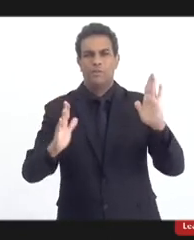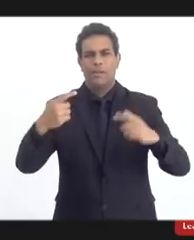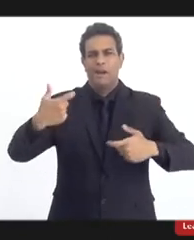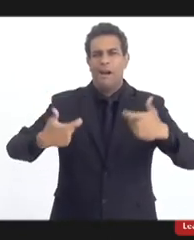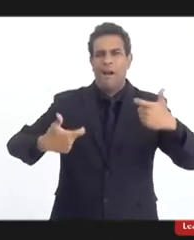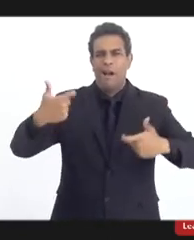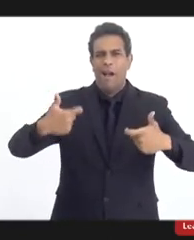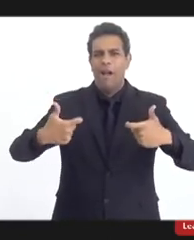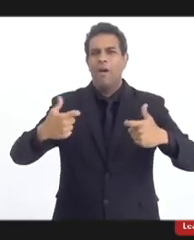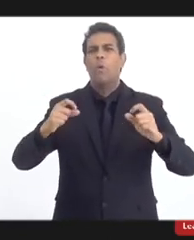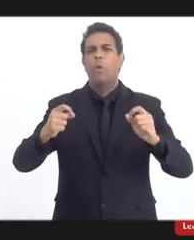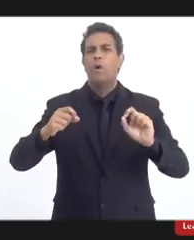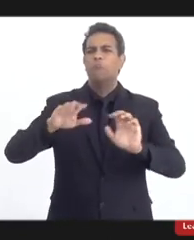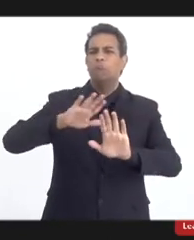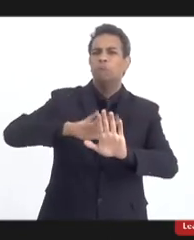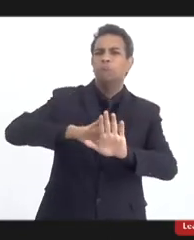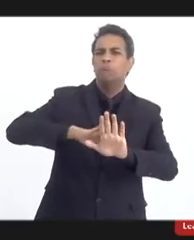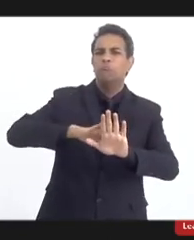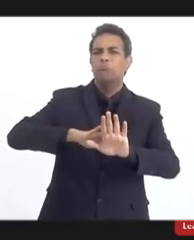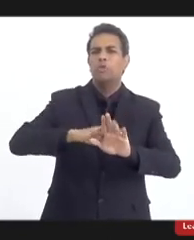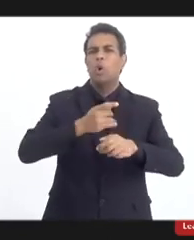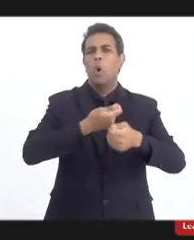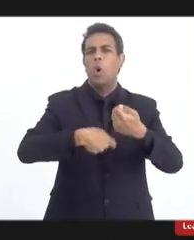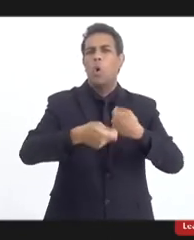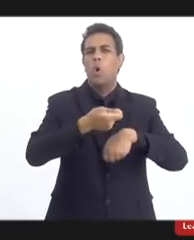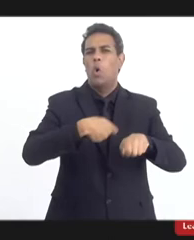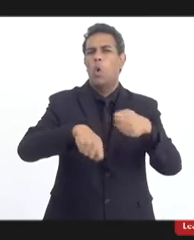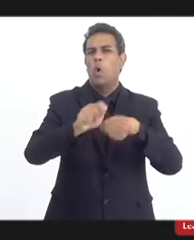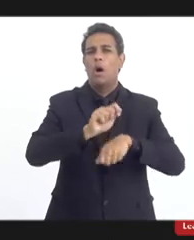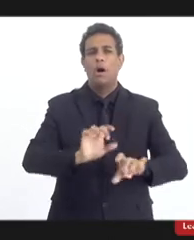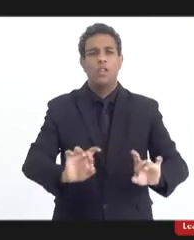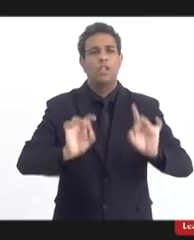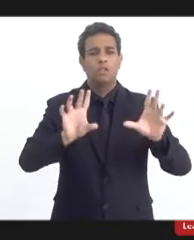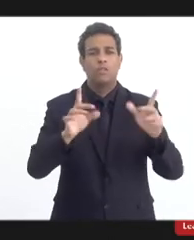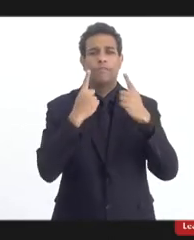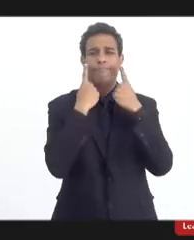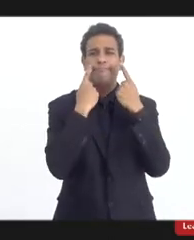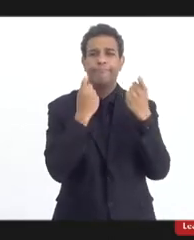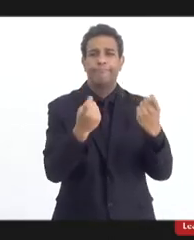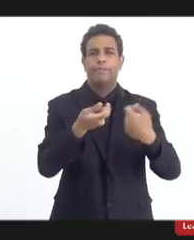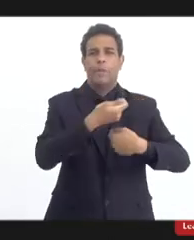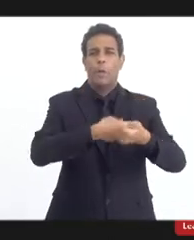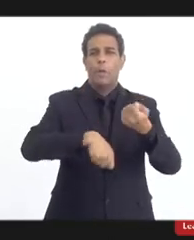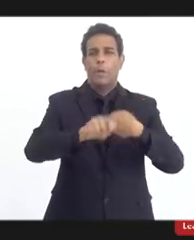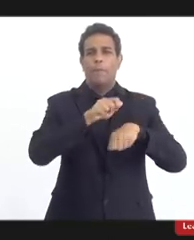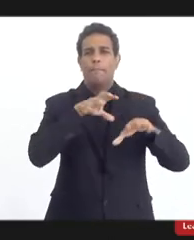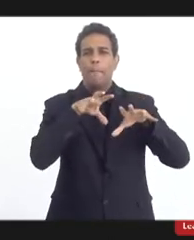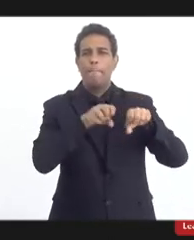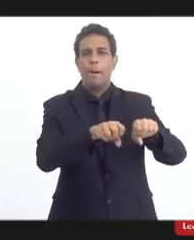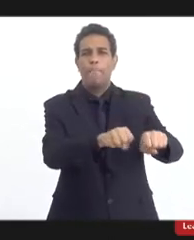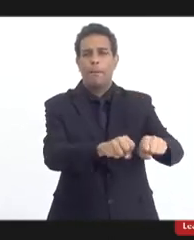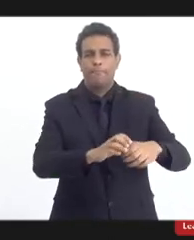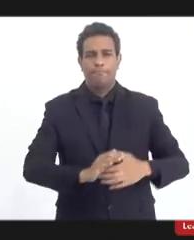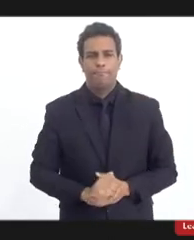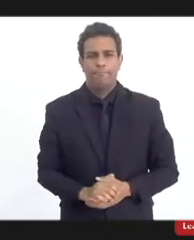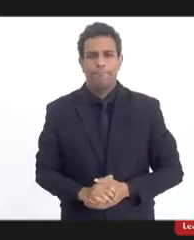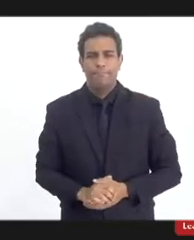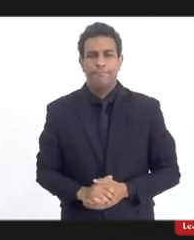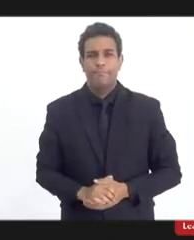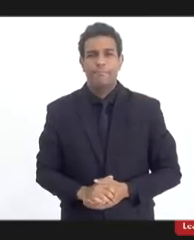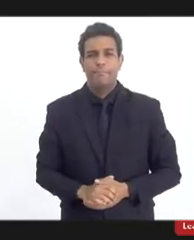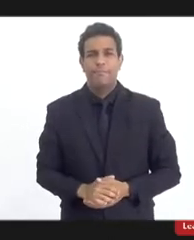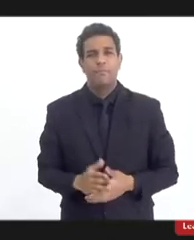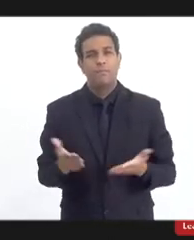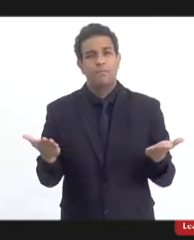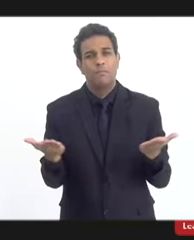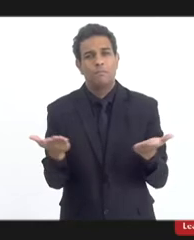teriam motivação econômica, basicamente por interesse econômico. E é impressionante